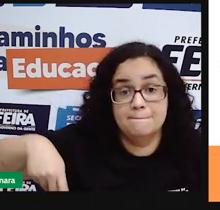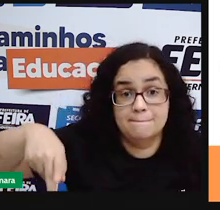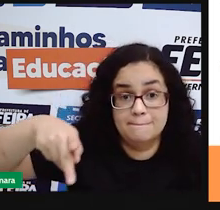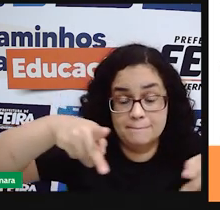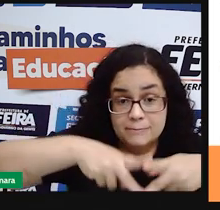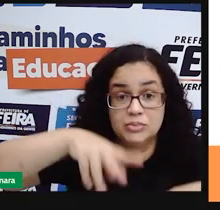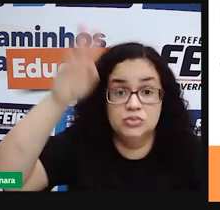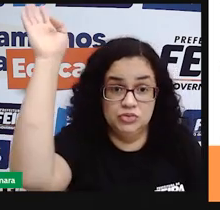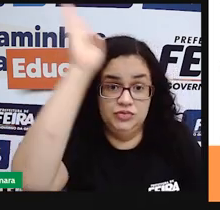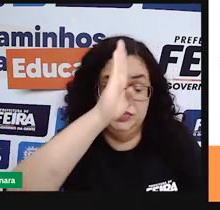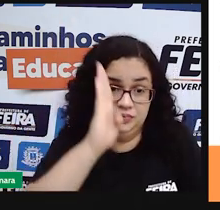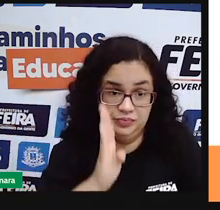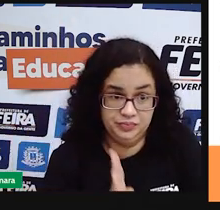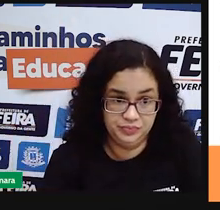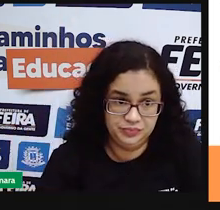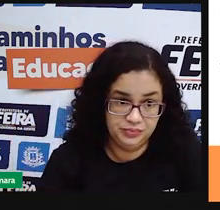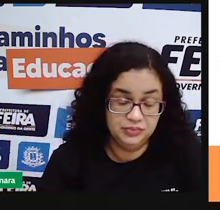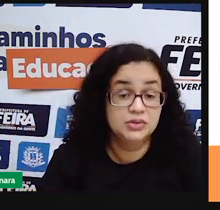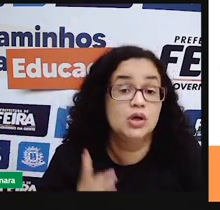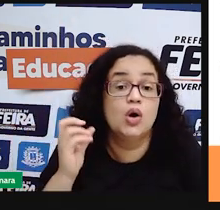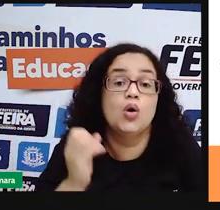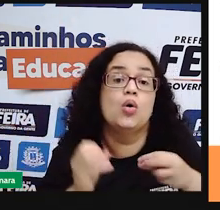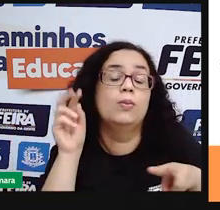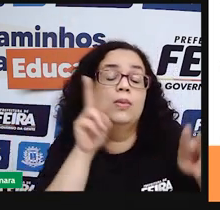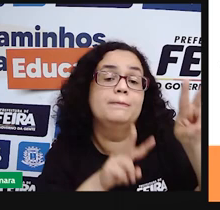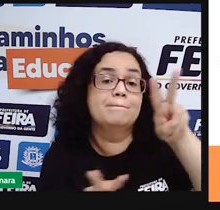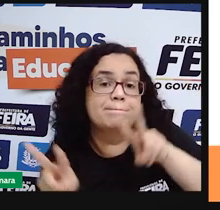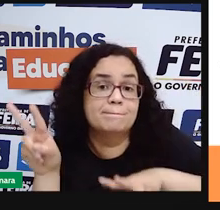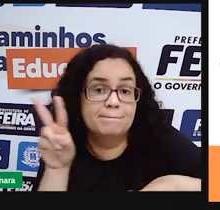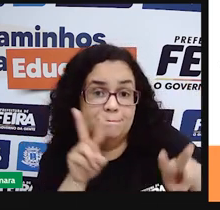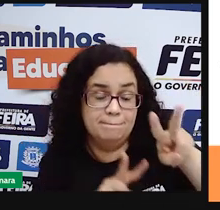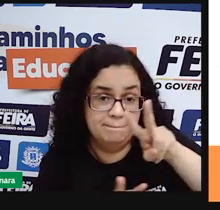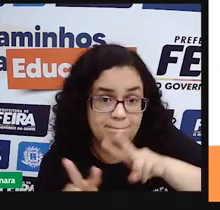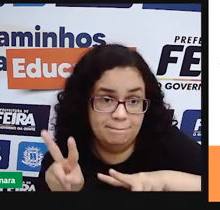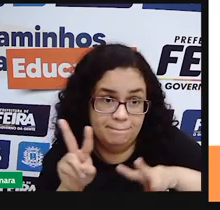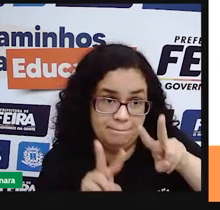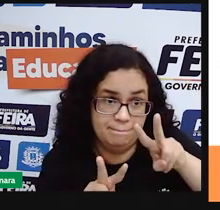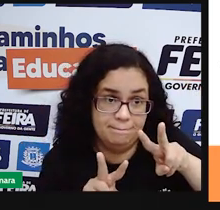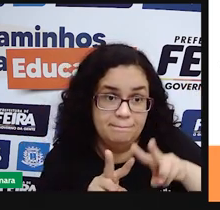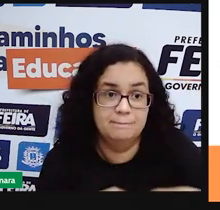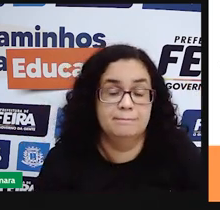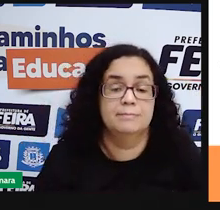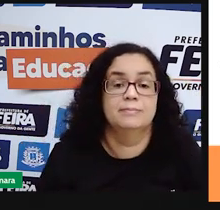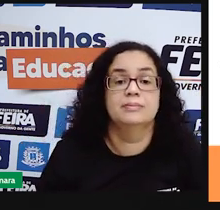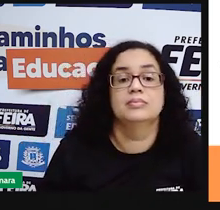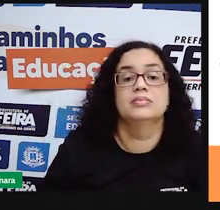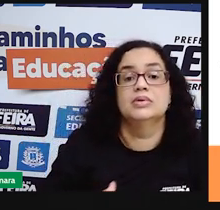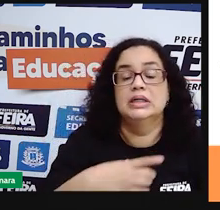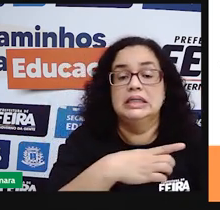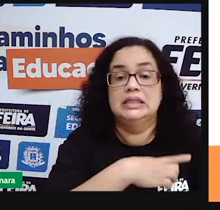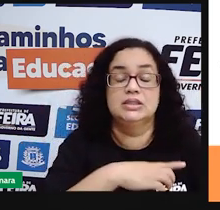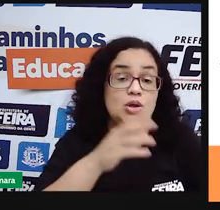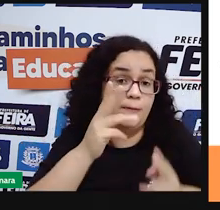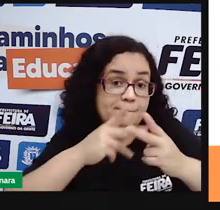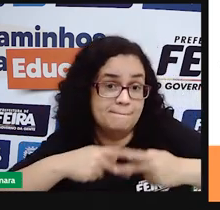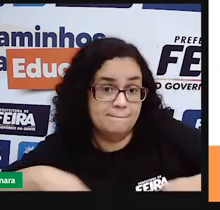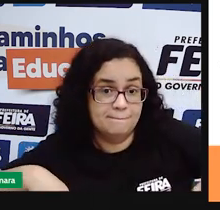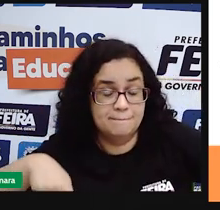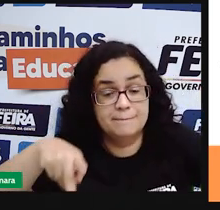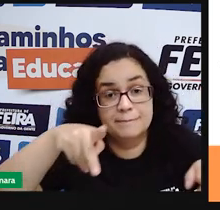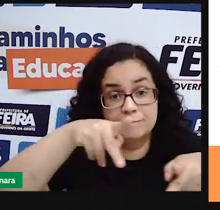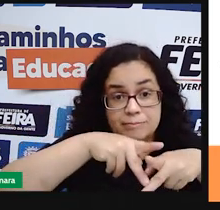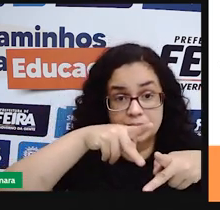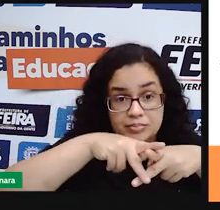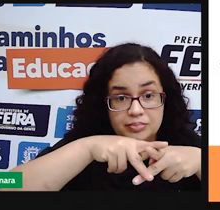Brasil. E quando a gente vai observando o decorrer dos anos, percebe que a população ela vai